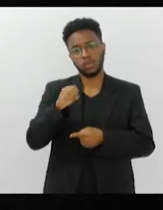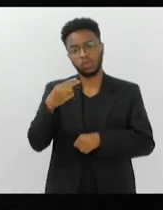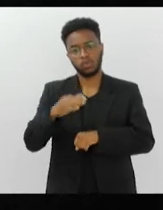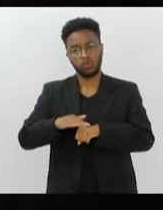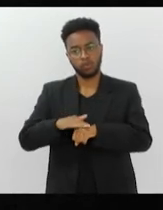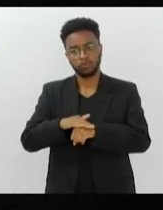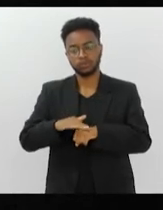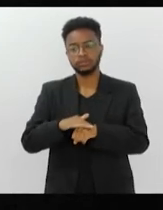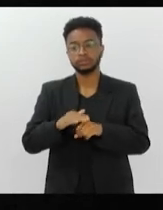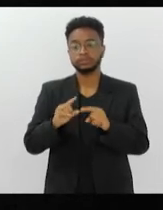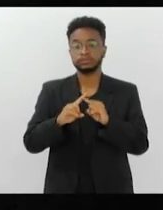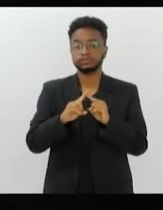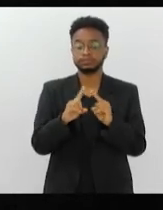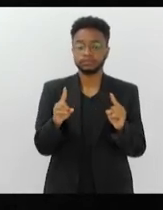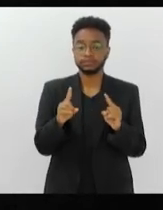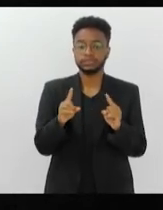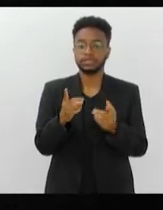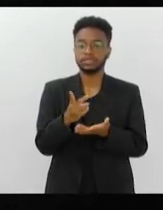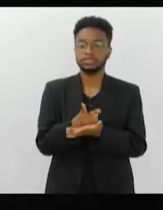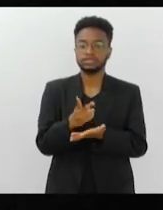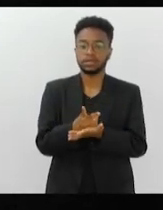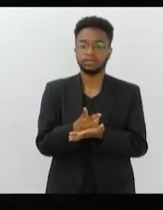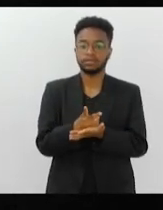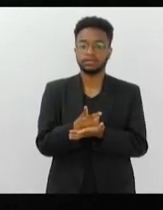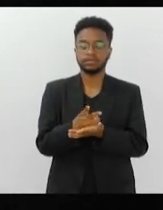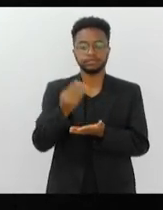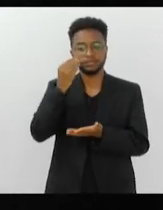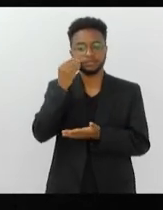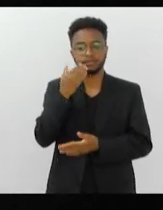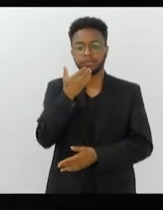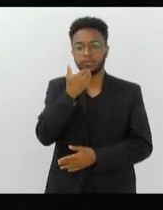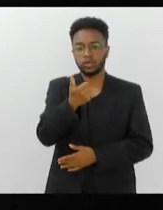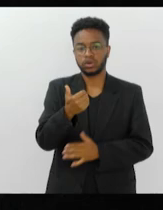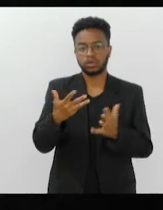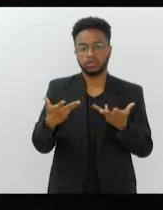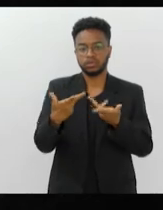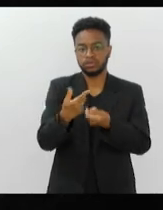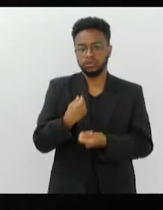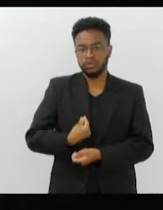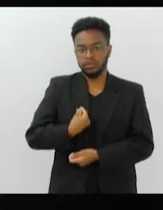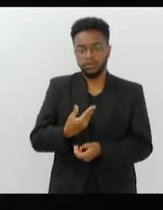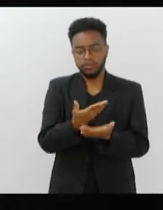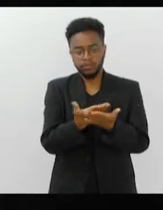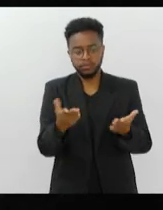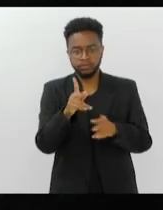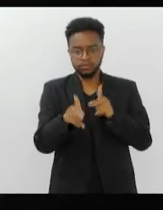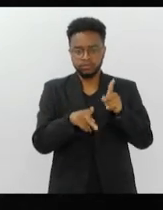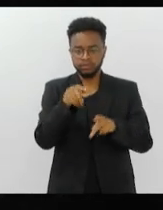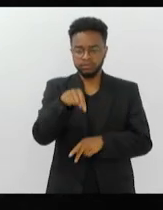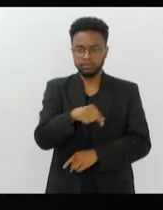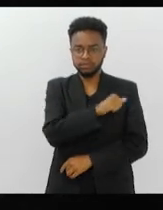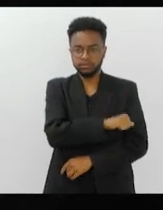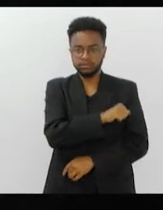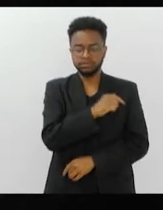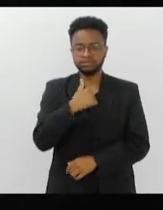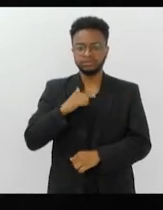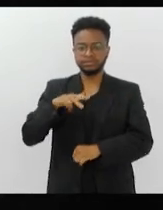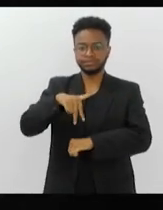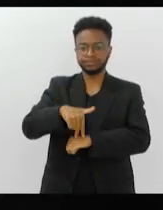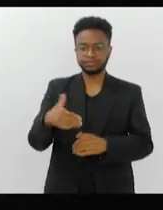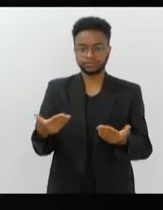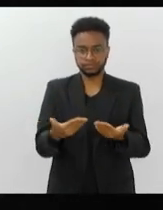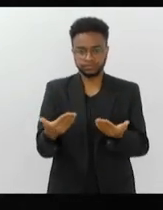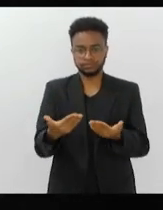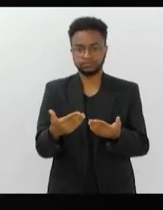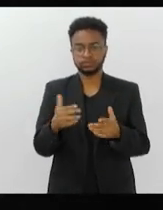falando a respeito, mas é sempre para melhorar a qualidade de vida da nossa população do Estado. O que me traz aqui hoje são